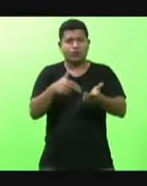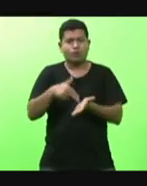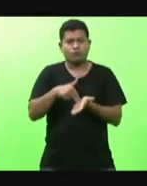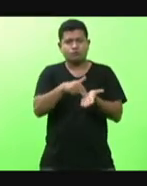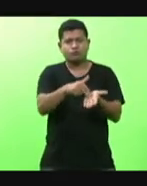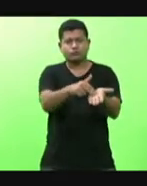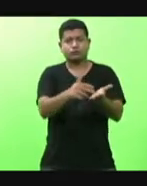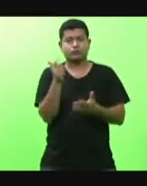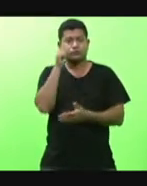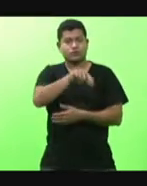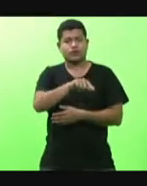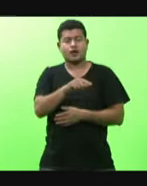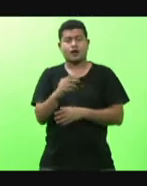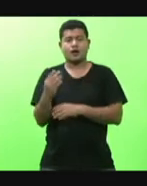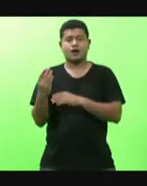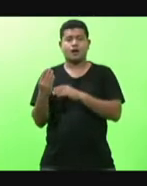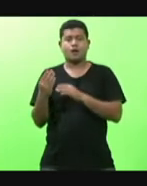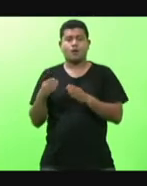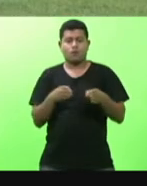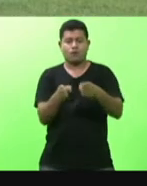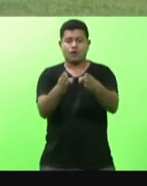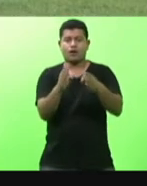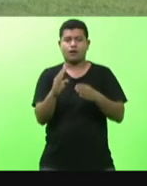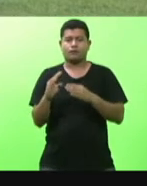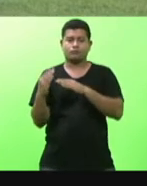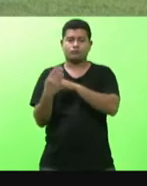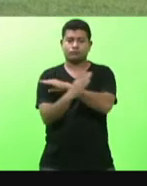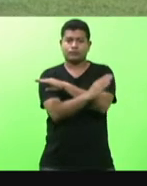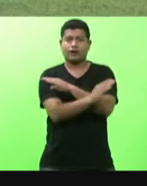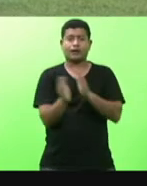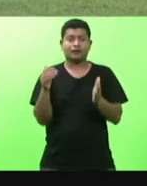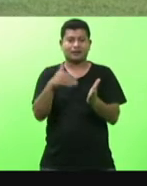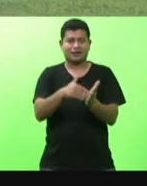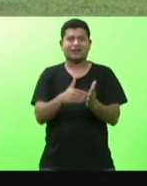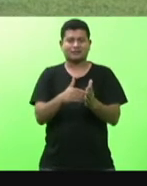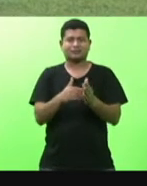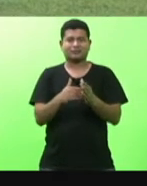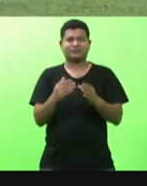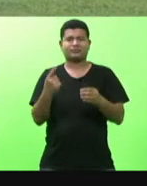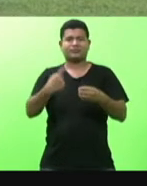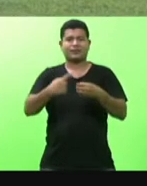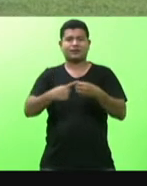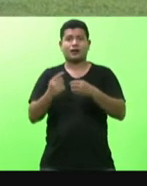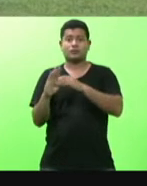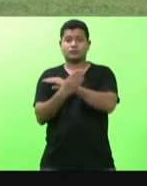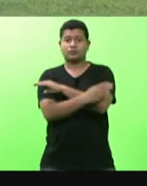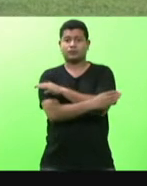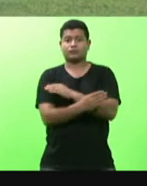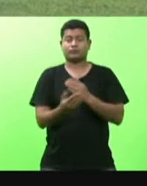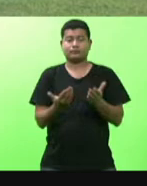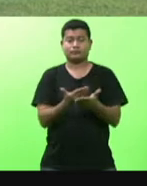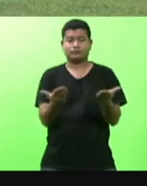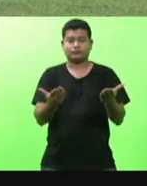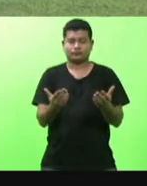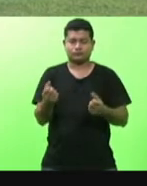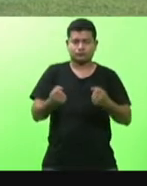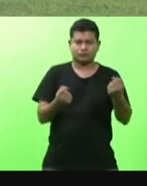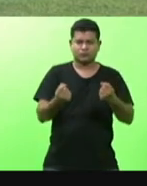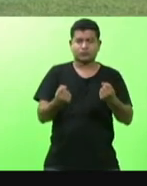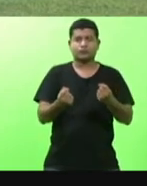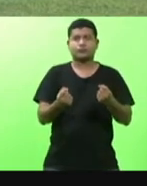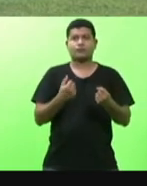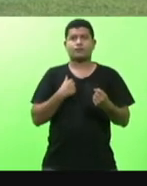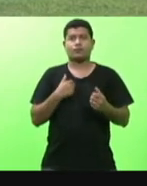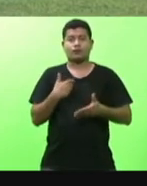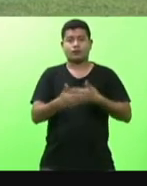até a cidade de Tubarão em grandes carros chegando a Tubarão e a